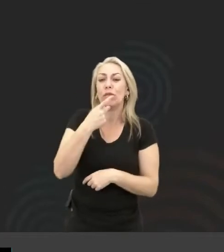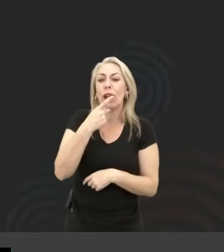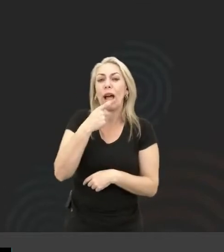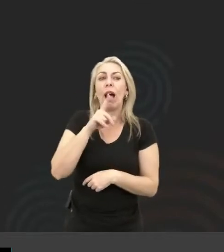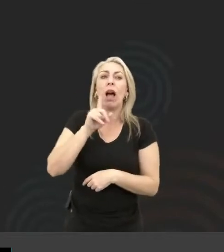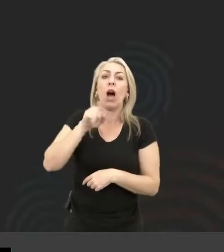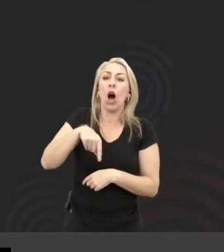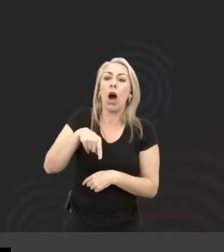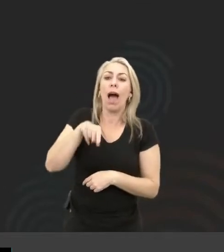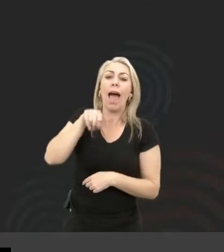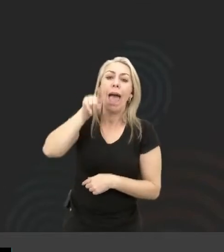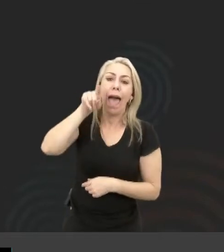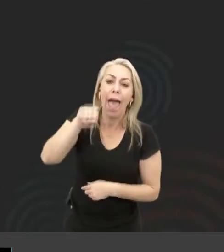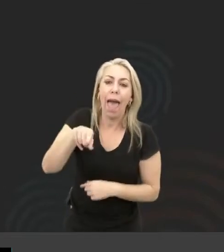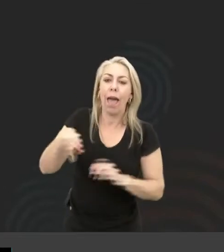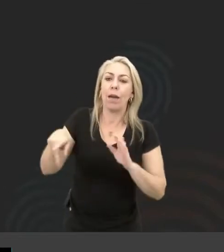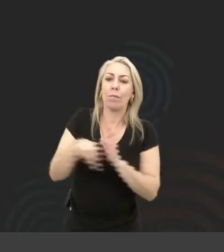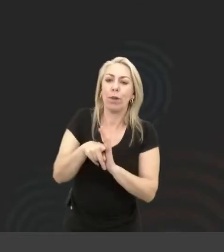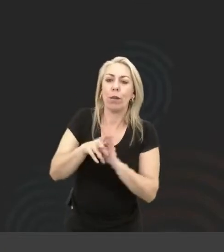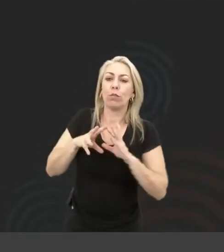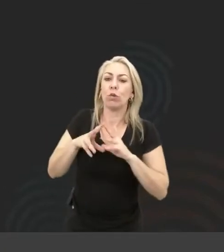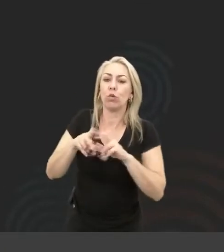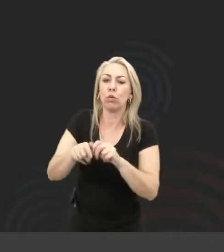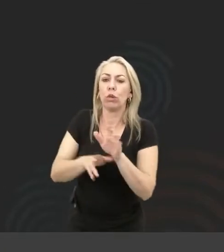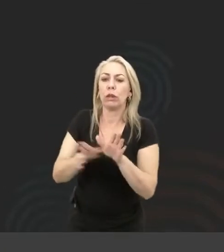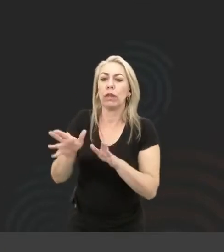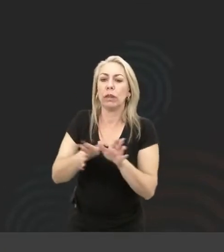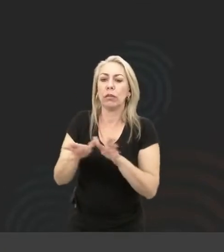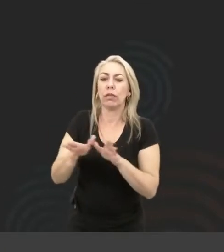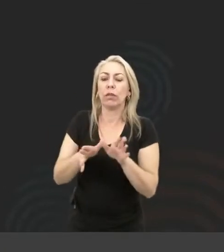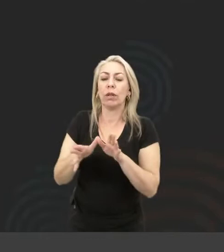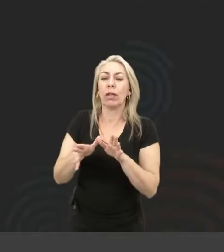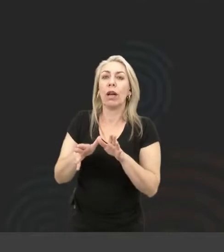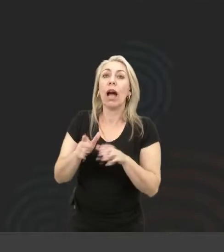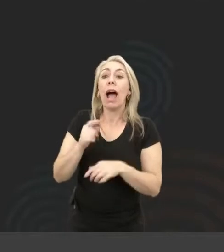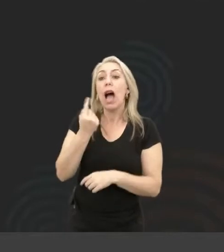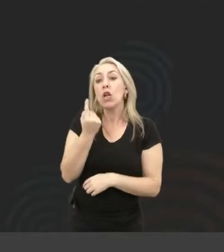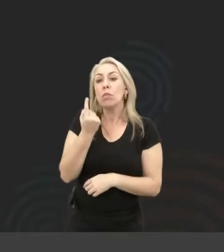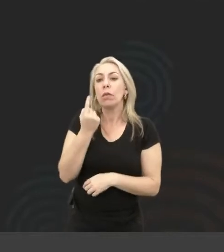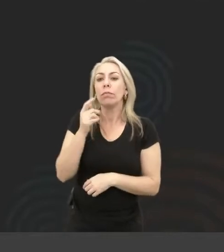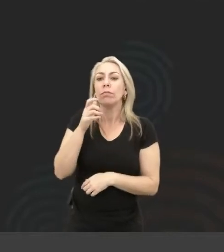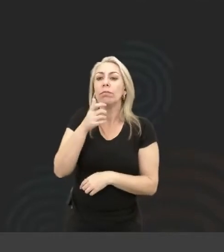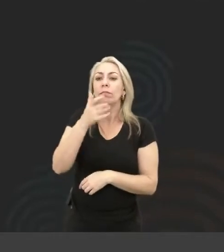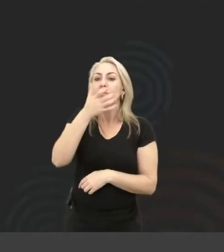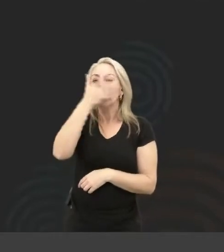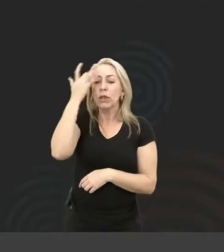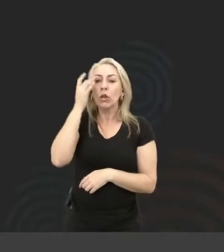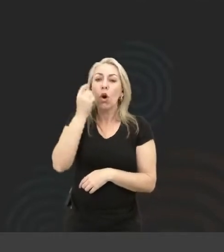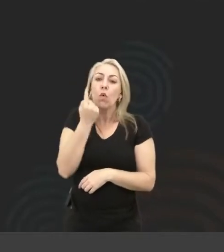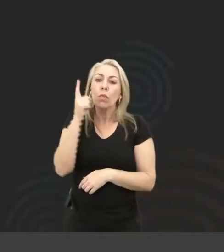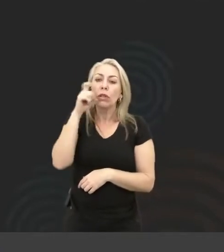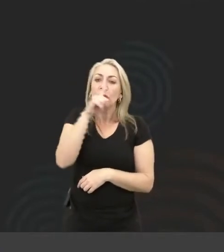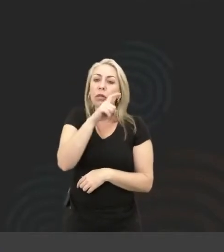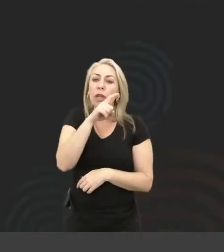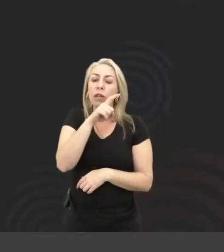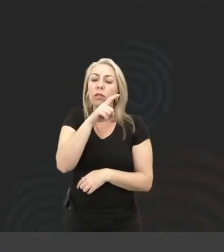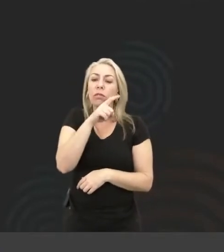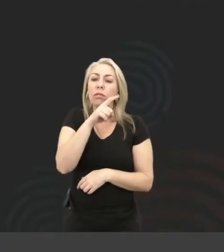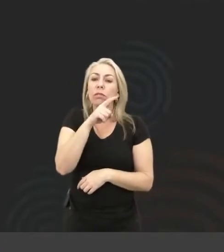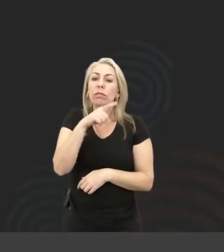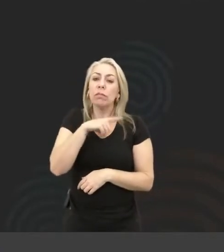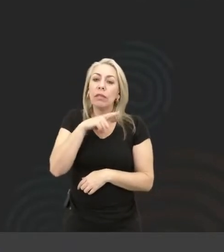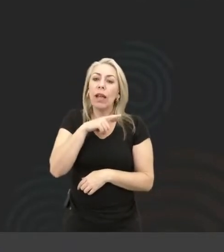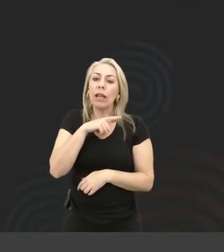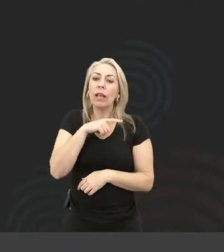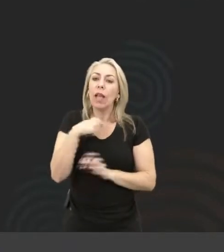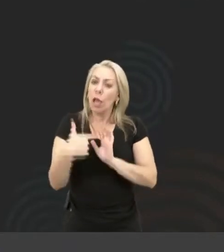assim, olha, isso aqui é acessível. Até alguém com alguma dificuldade aparecer e vai te mostrar que